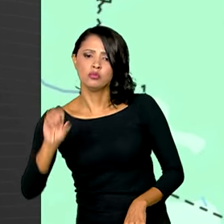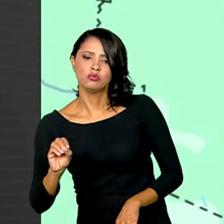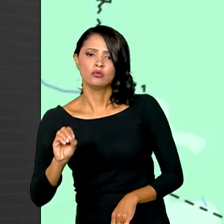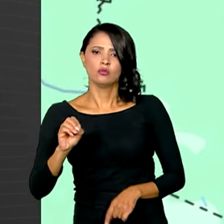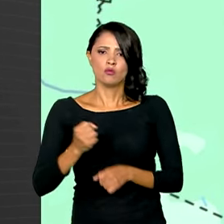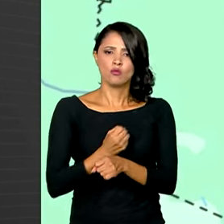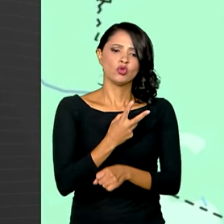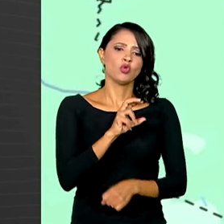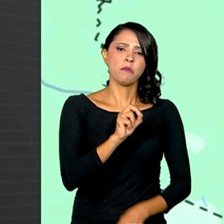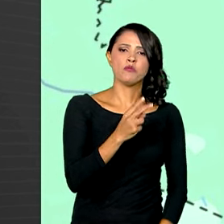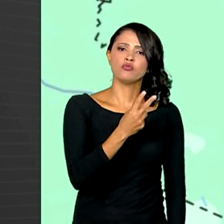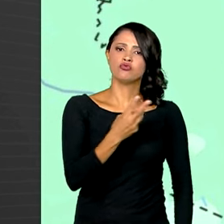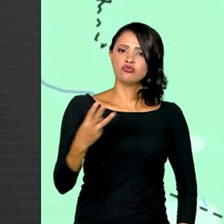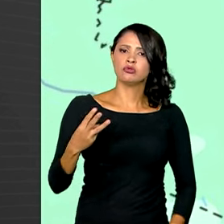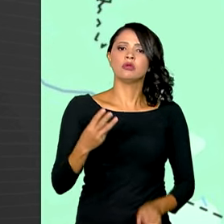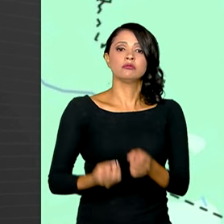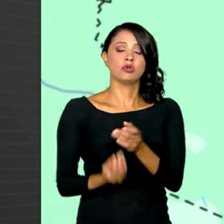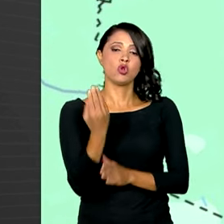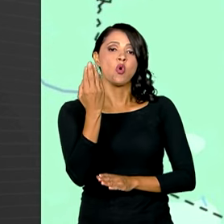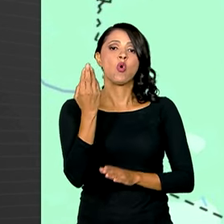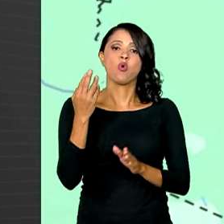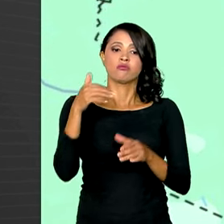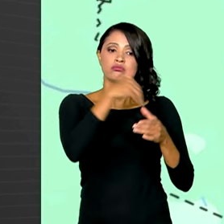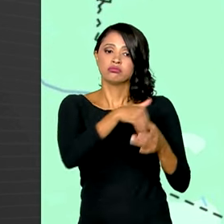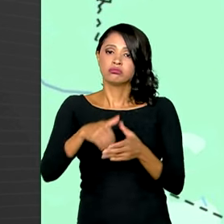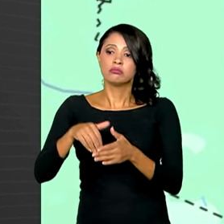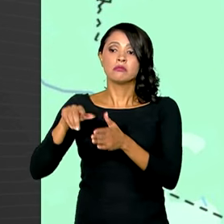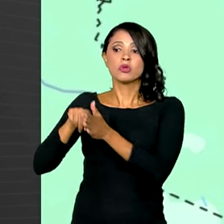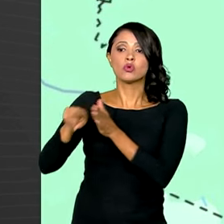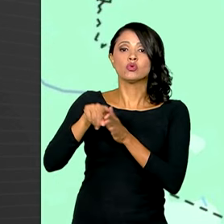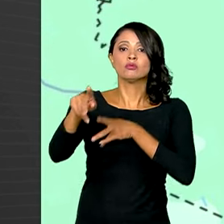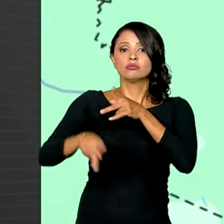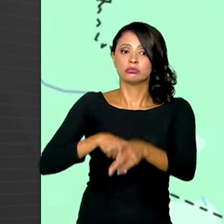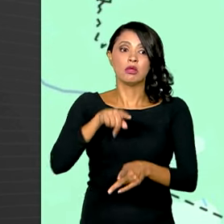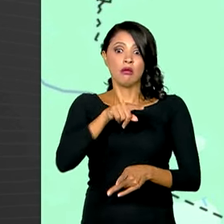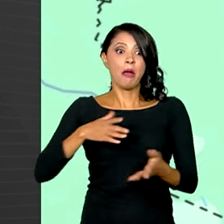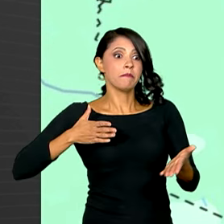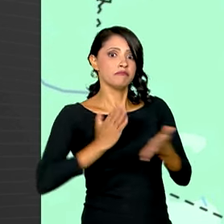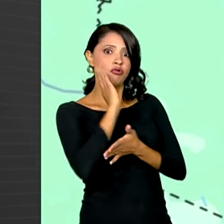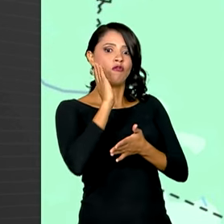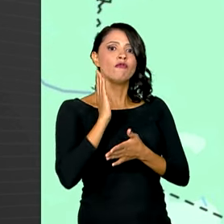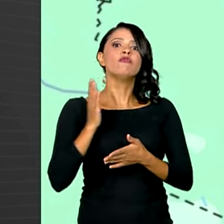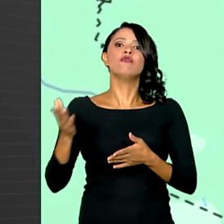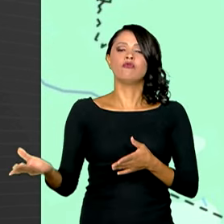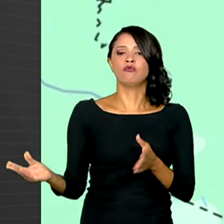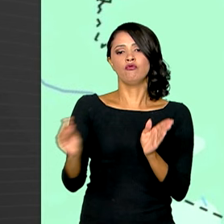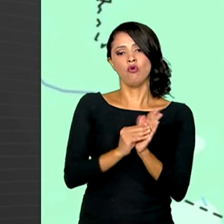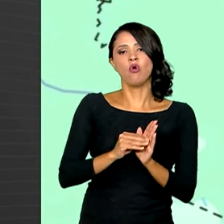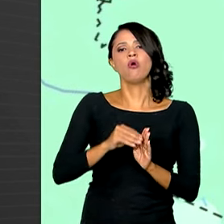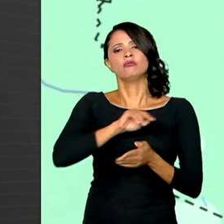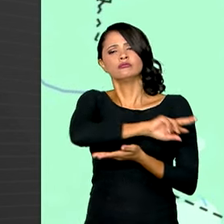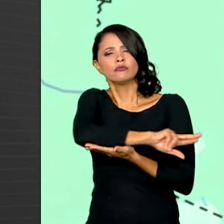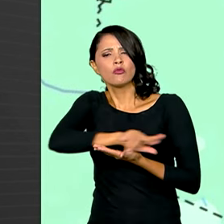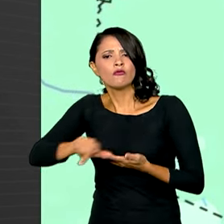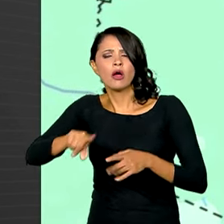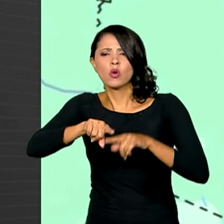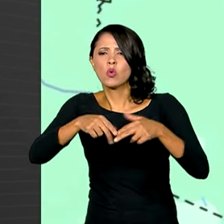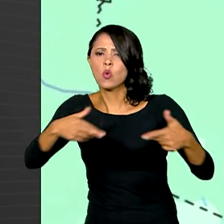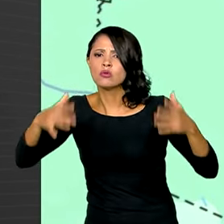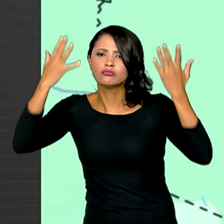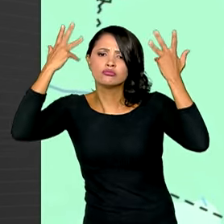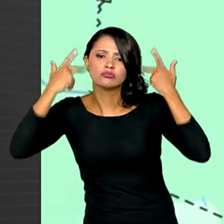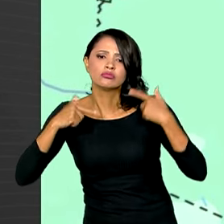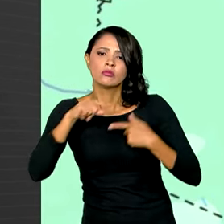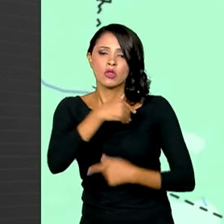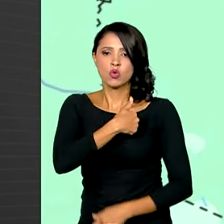o país realizou um referendo que aprovou a incorporação da área, que é rica em recursos naturais. E o